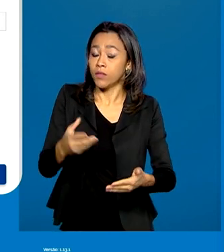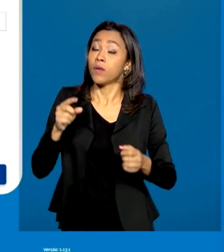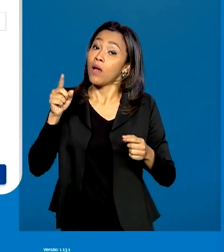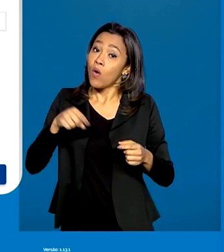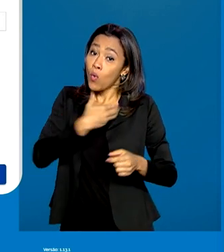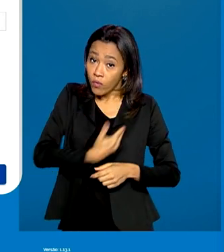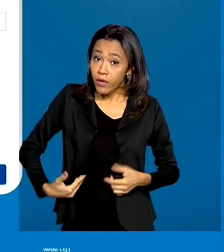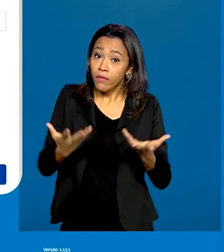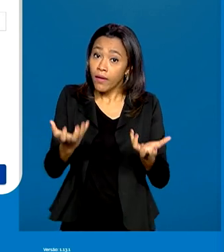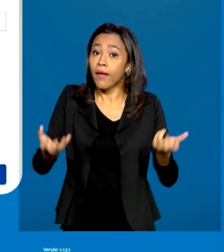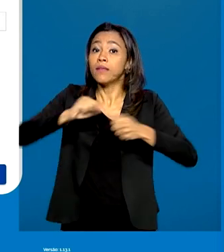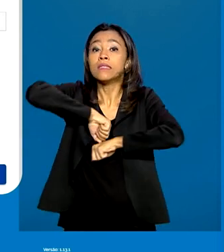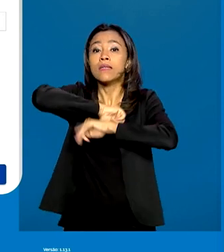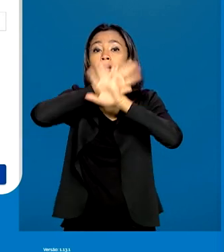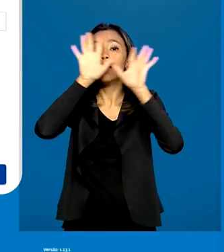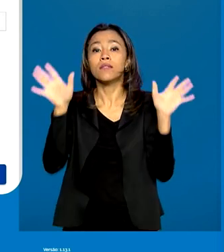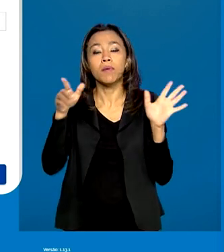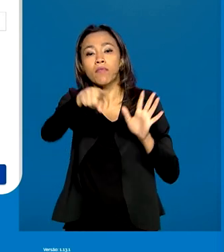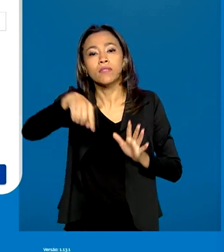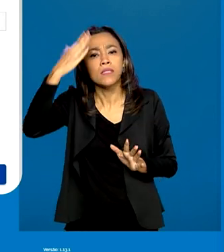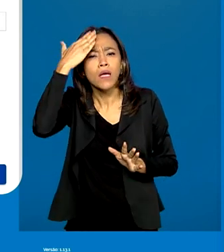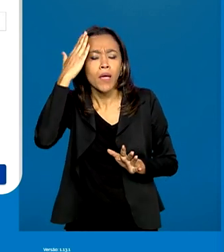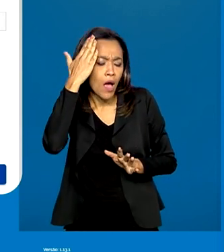transparência no processamento dos dados informados.